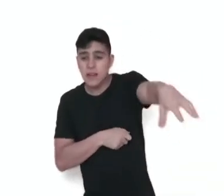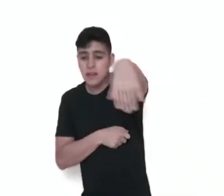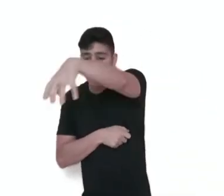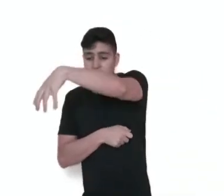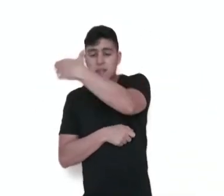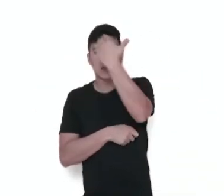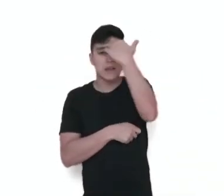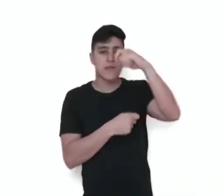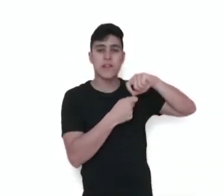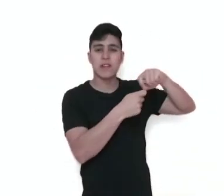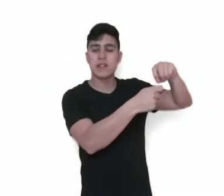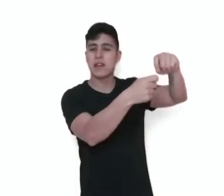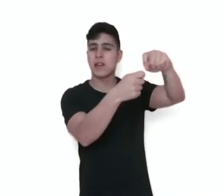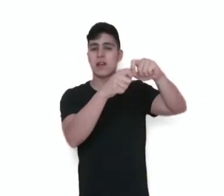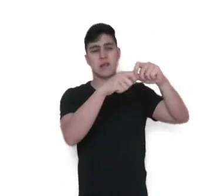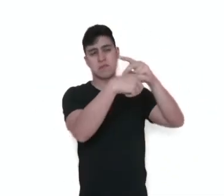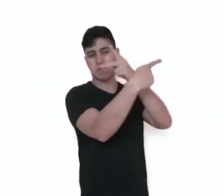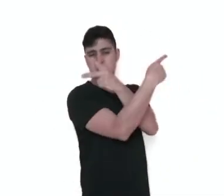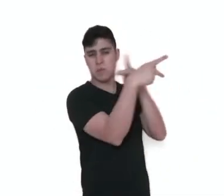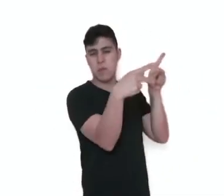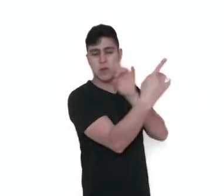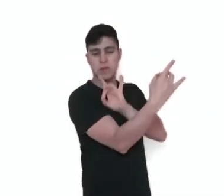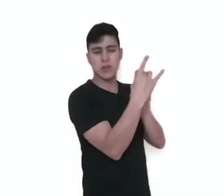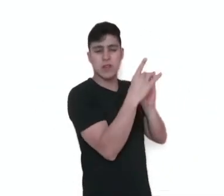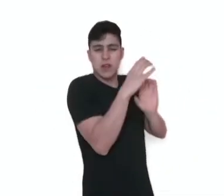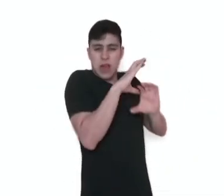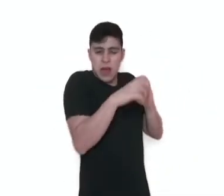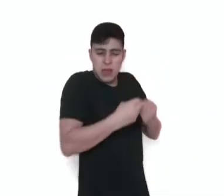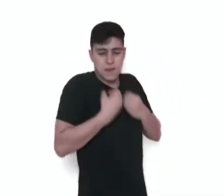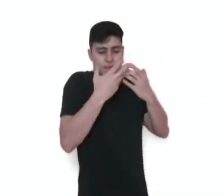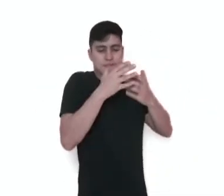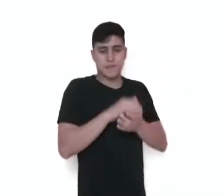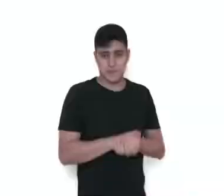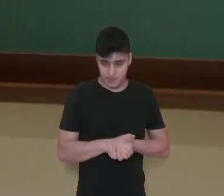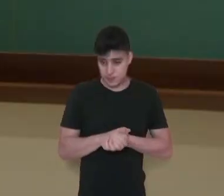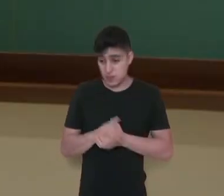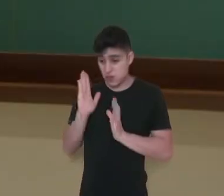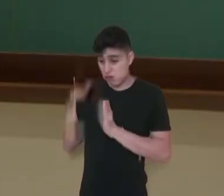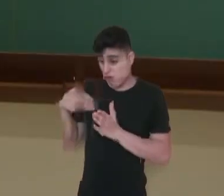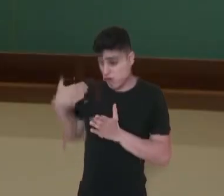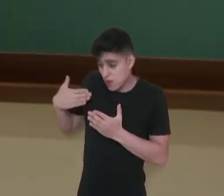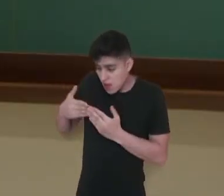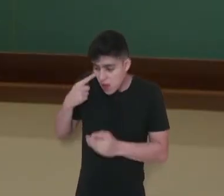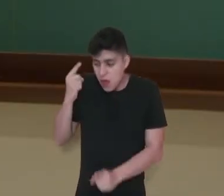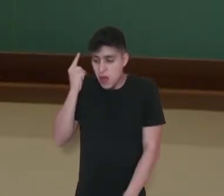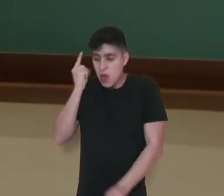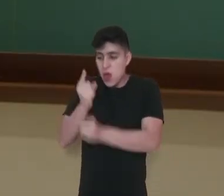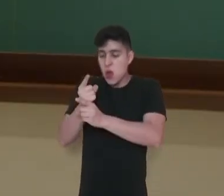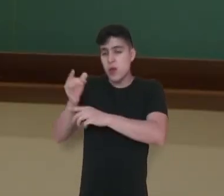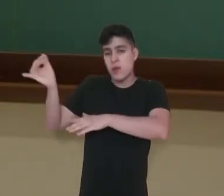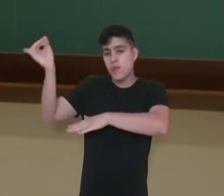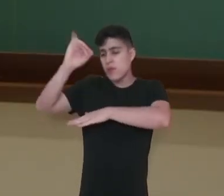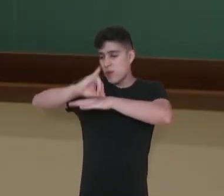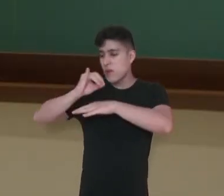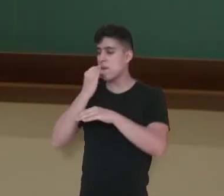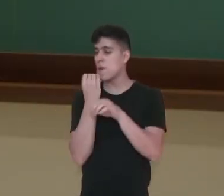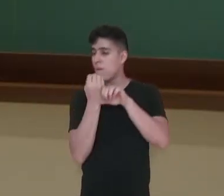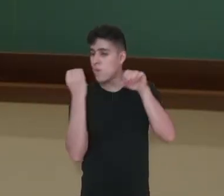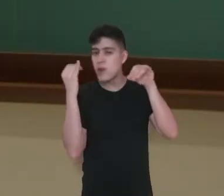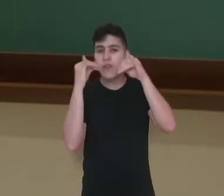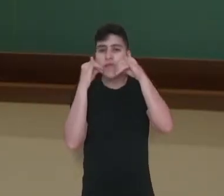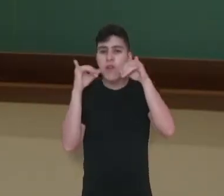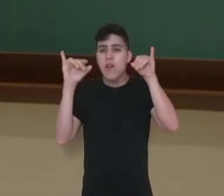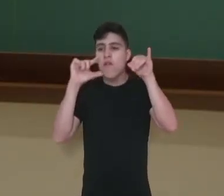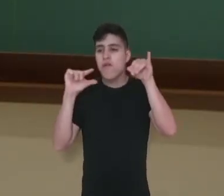seus instrumentos e entoar seus cânticos. Foram encontrados objetos como uma flauta de marfim de